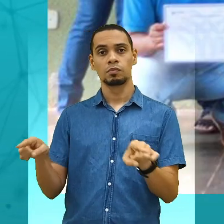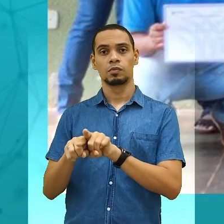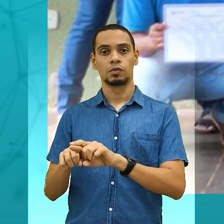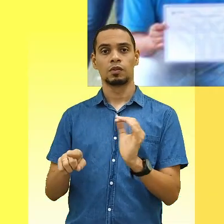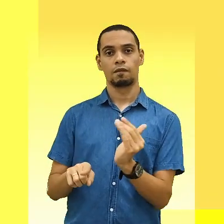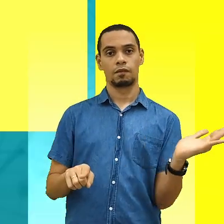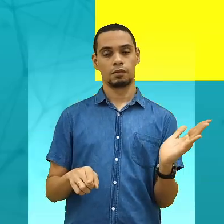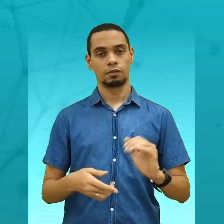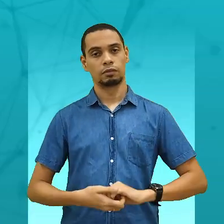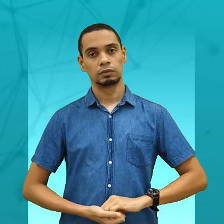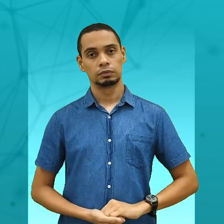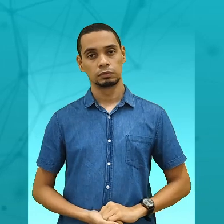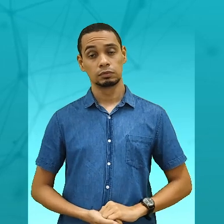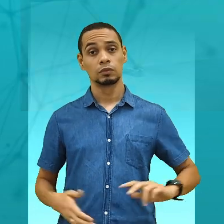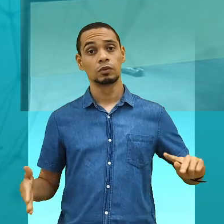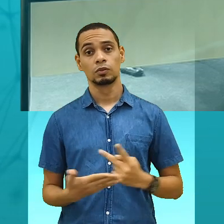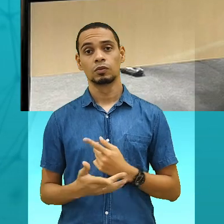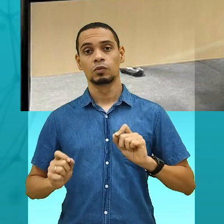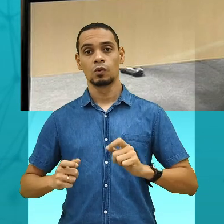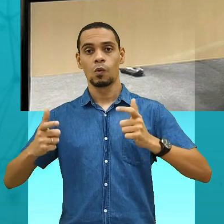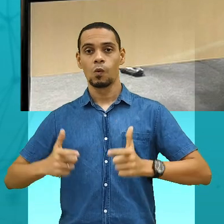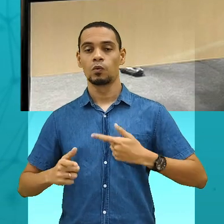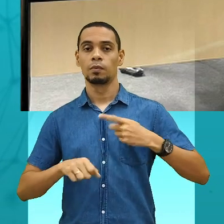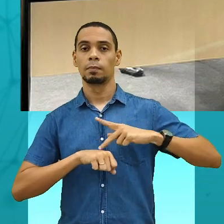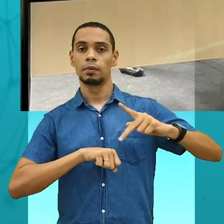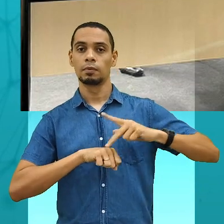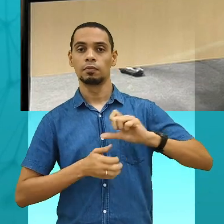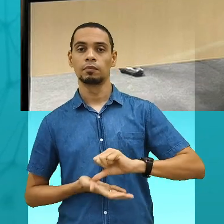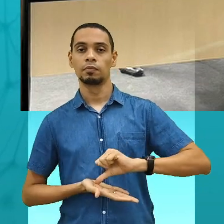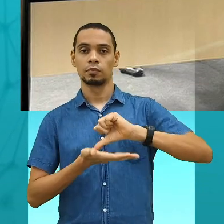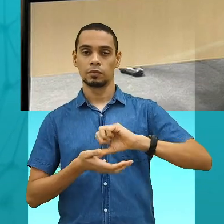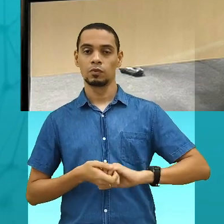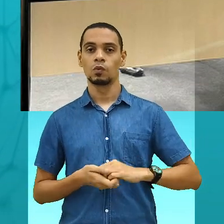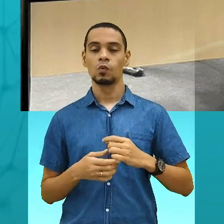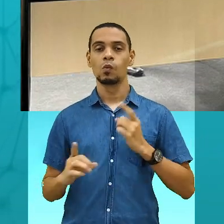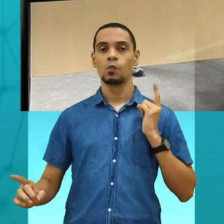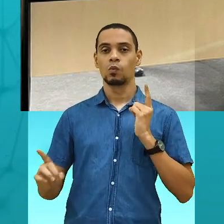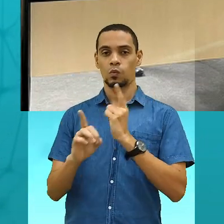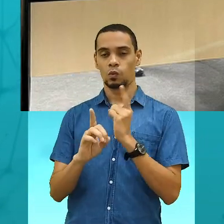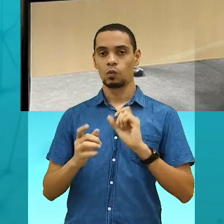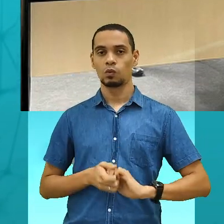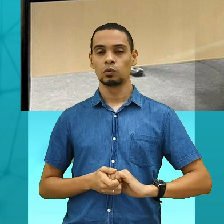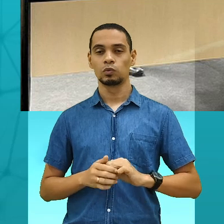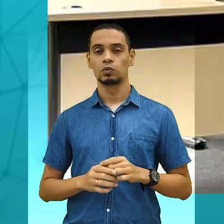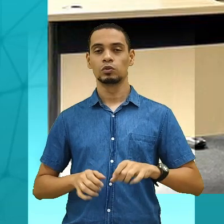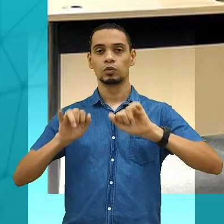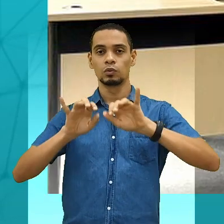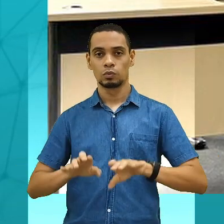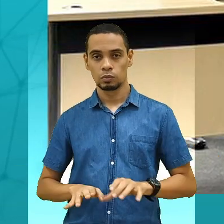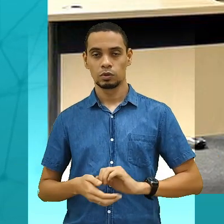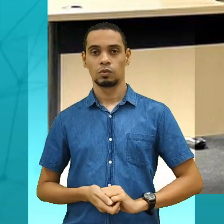externos. Aconteceu no campus Piripiri o Encontro Unificado de Computação do Piauí, o Enocomp,